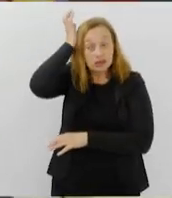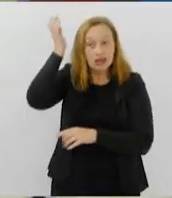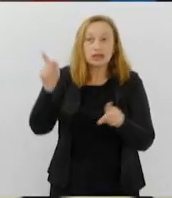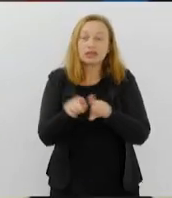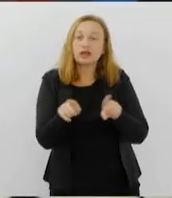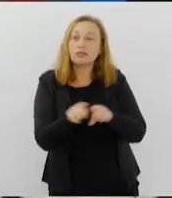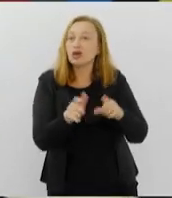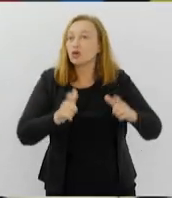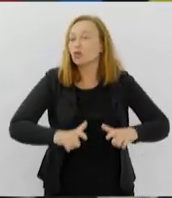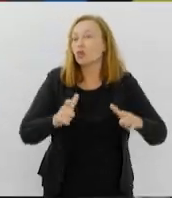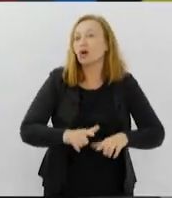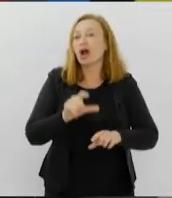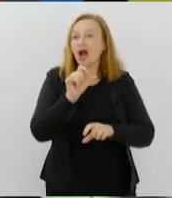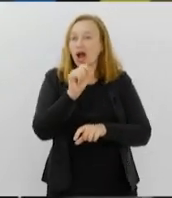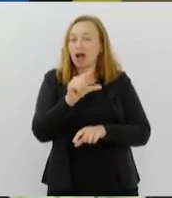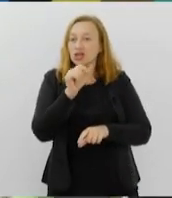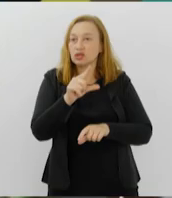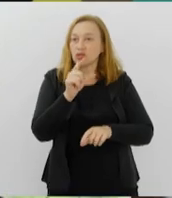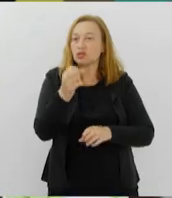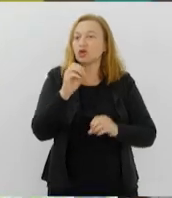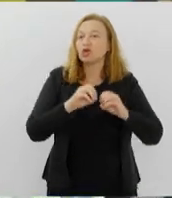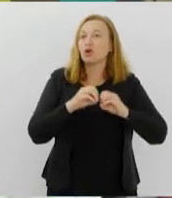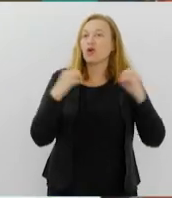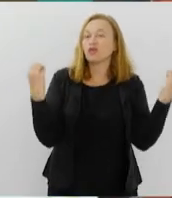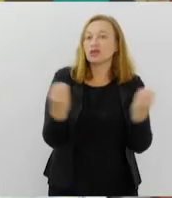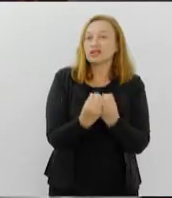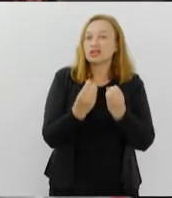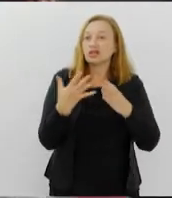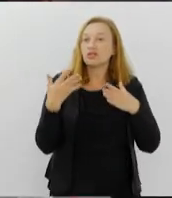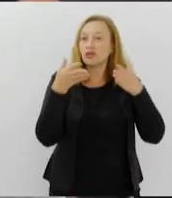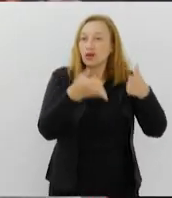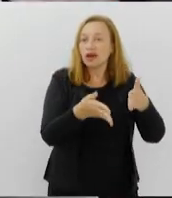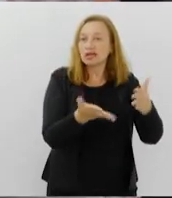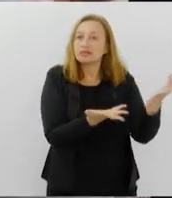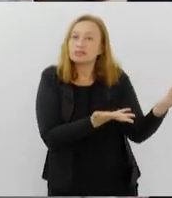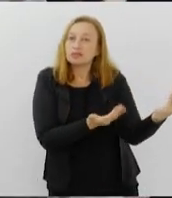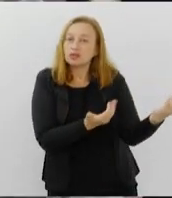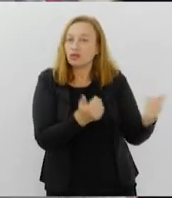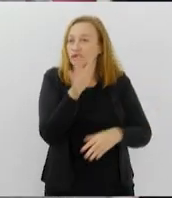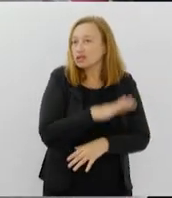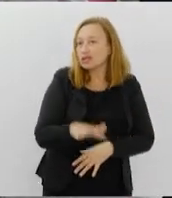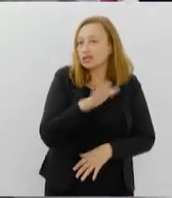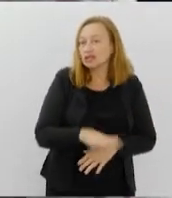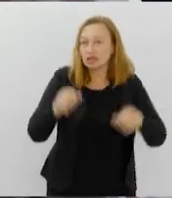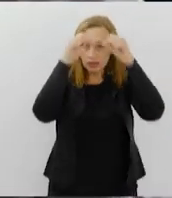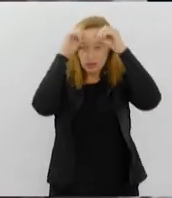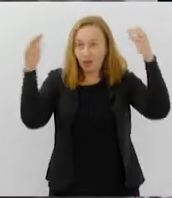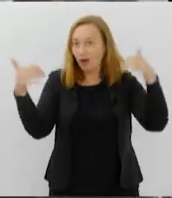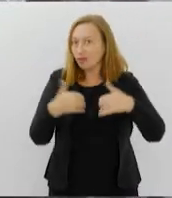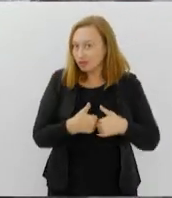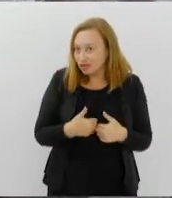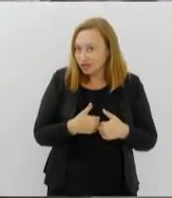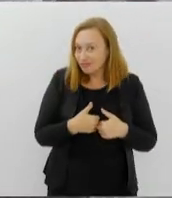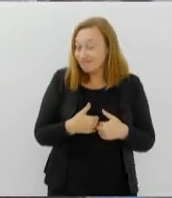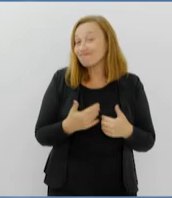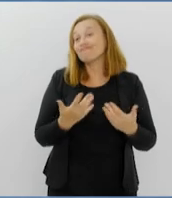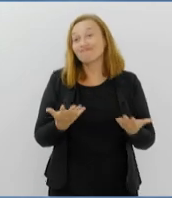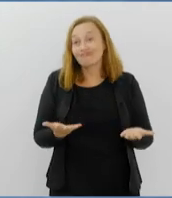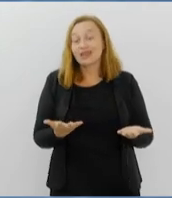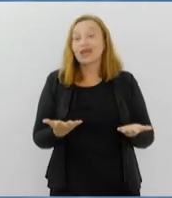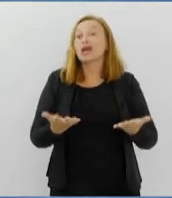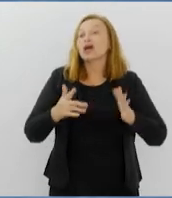ambiente adaptado e com oficinas voltadas para crianças e jovens com transtorno do espectro autista,